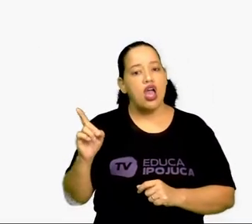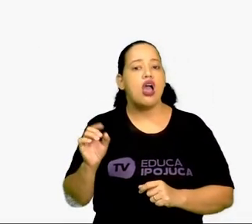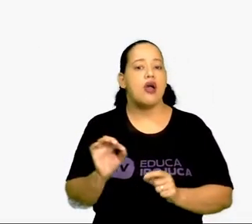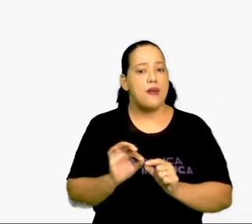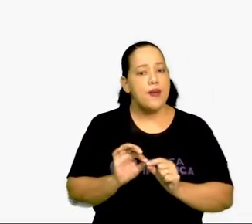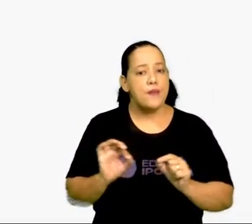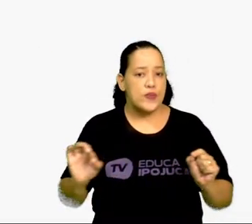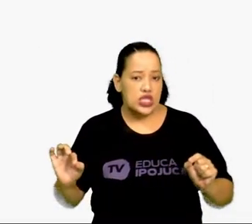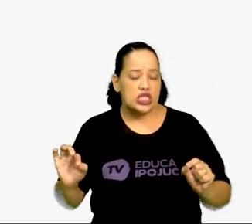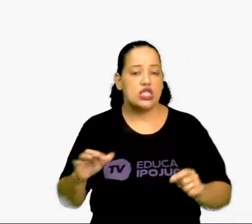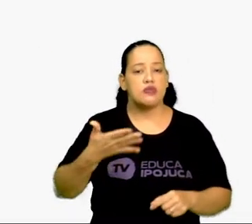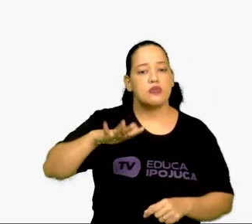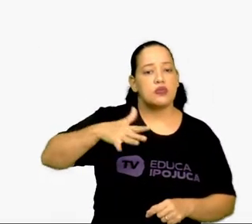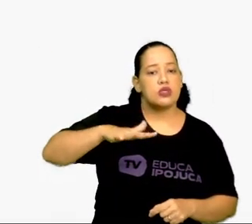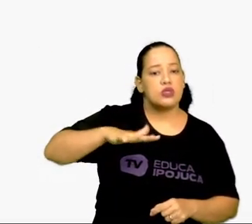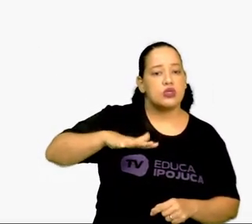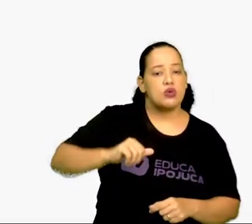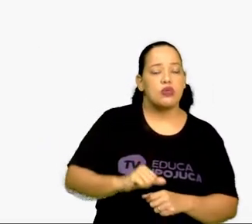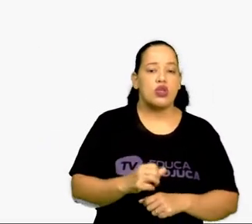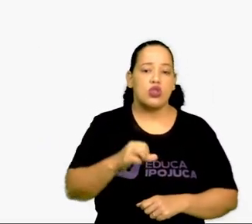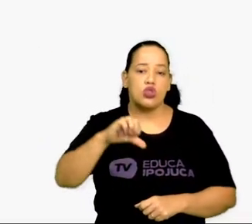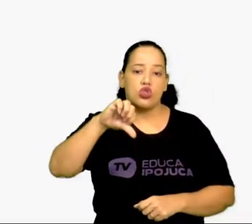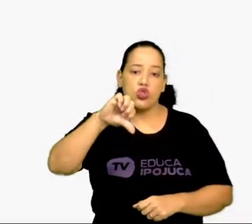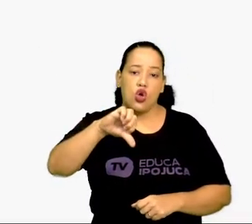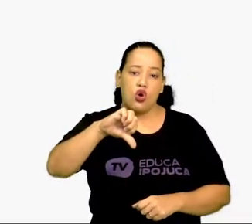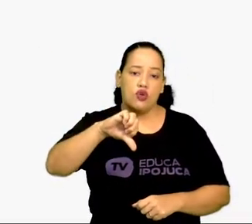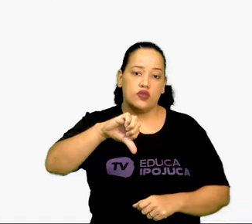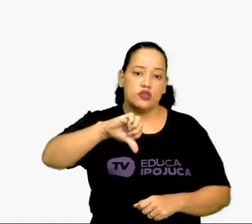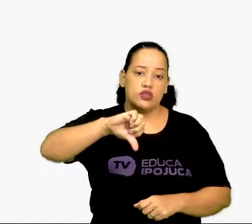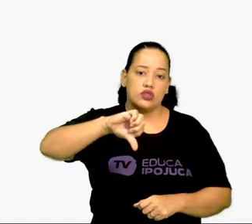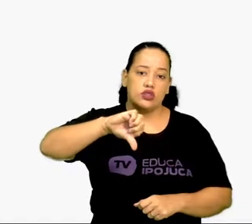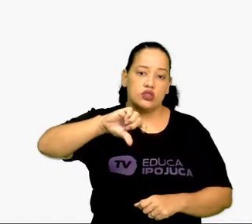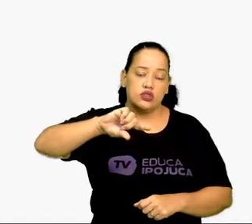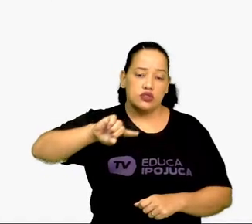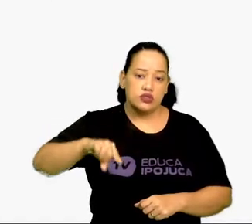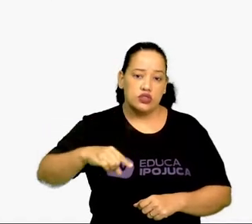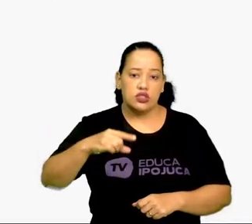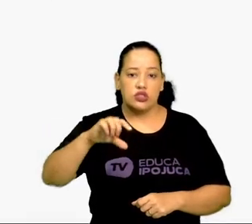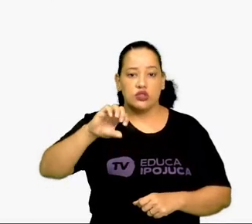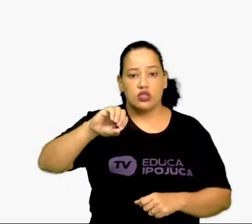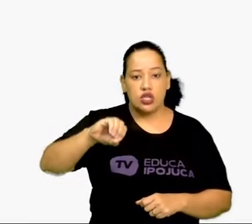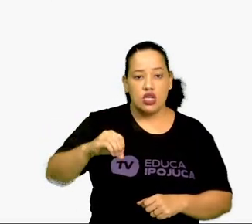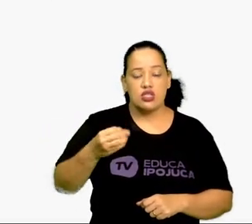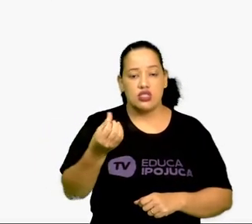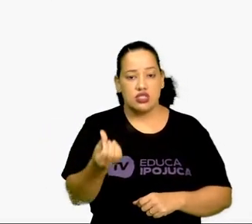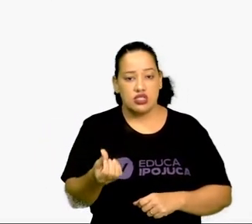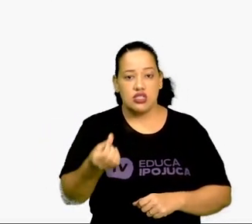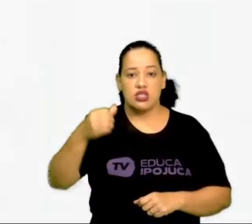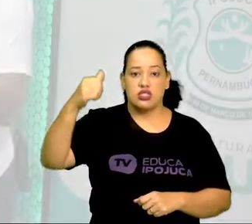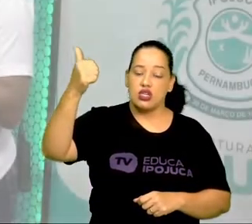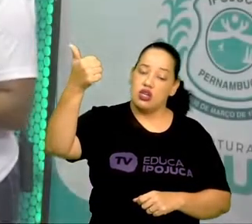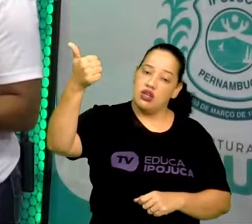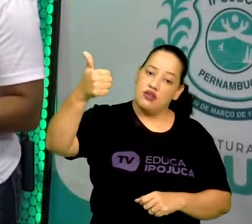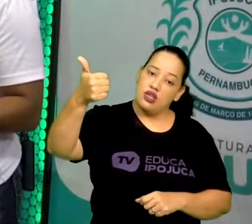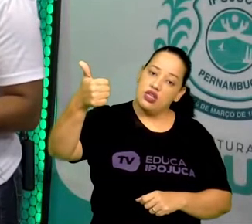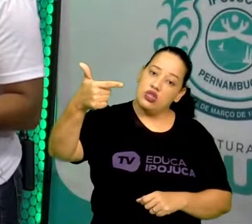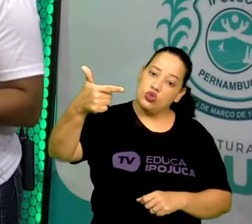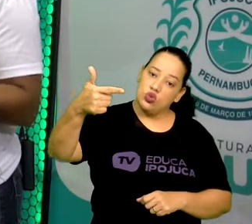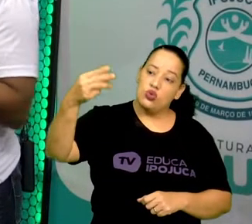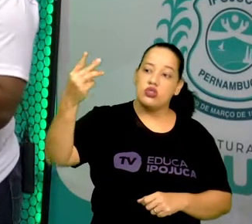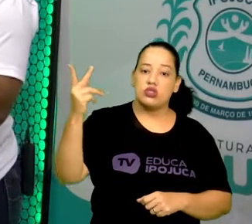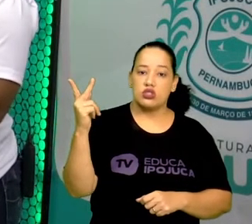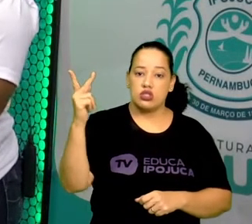é de aproximadamente 9,6 vezes 10 elevado a 12 quilômetros.